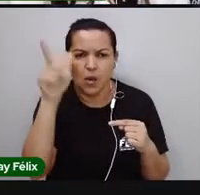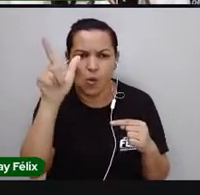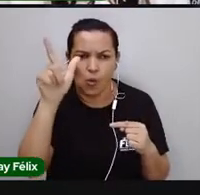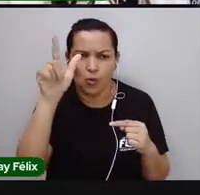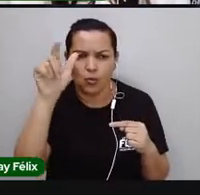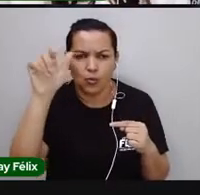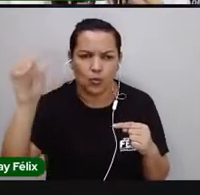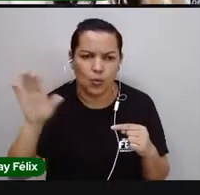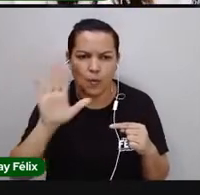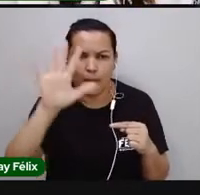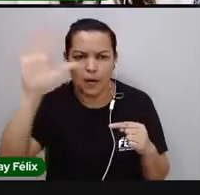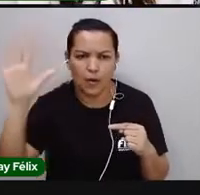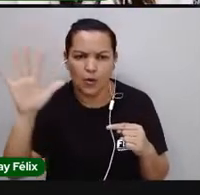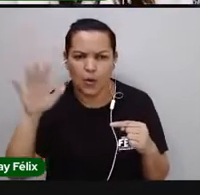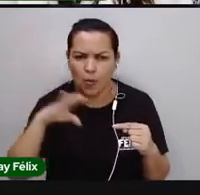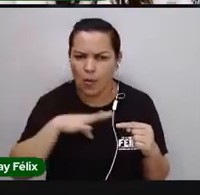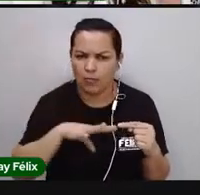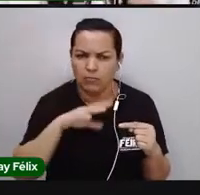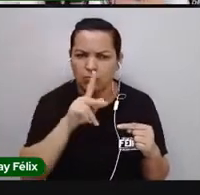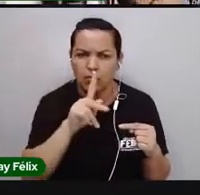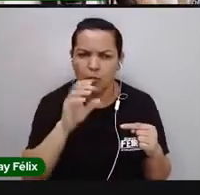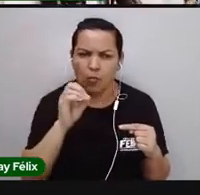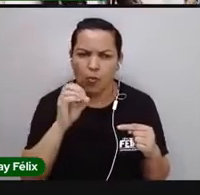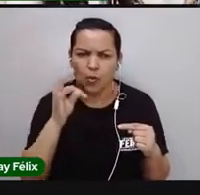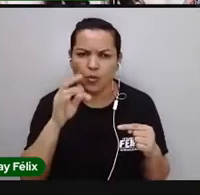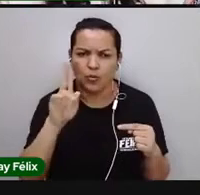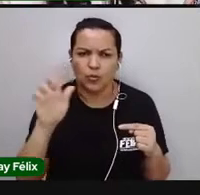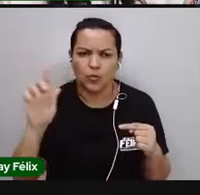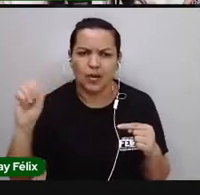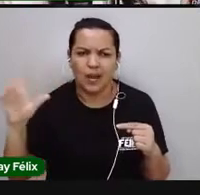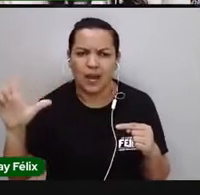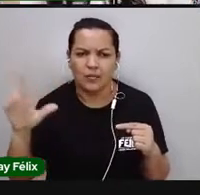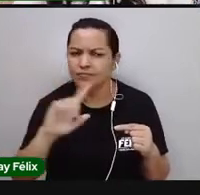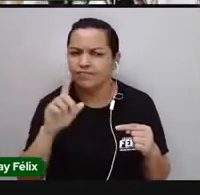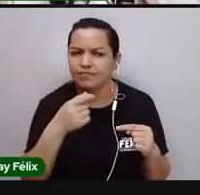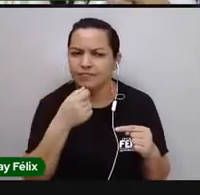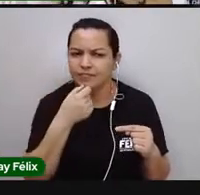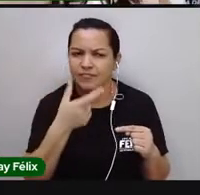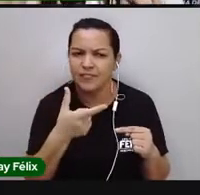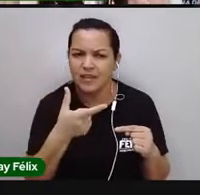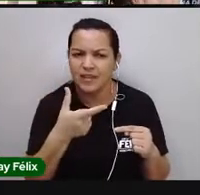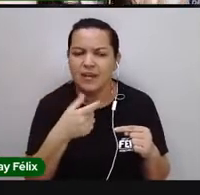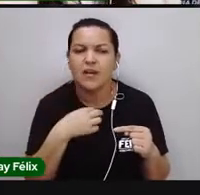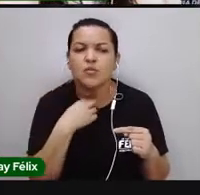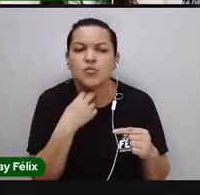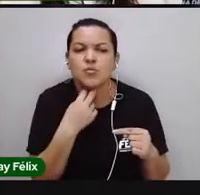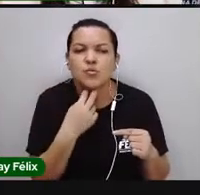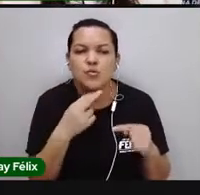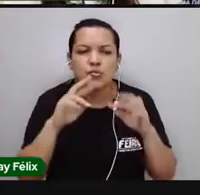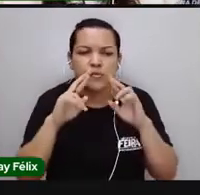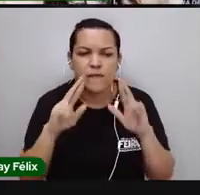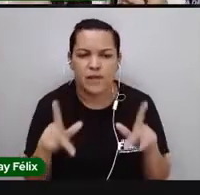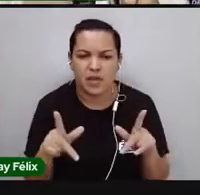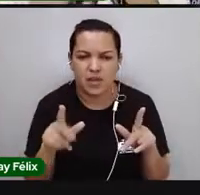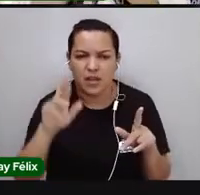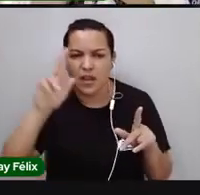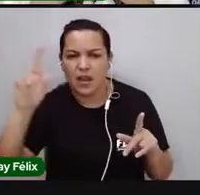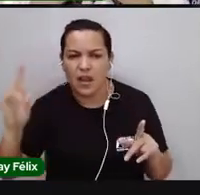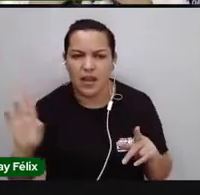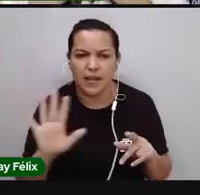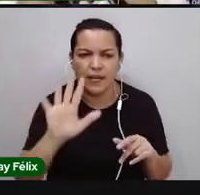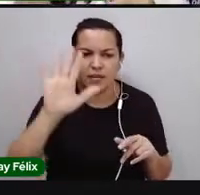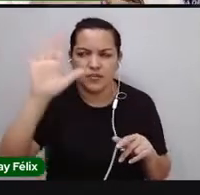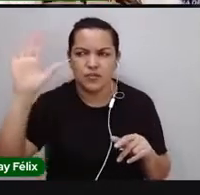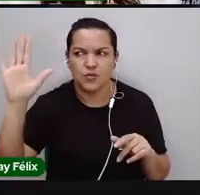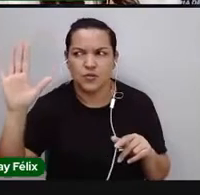Portugal? Acho que não, né? O sotaque é diferente. E aí vem as regionalidades também. Será